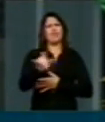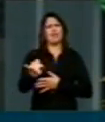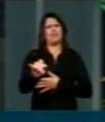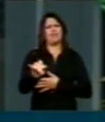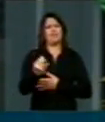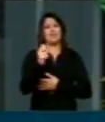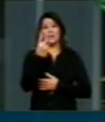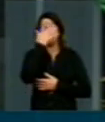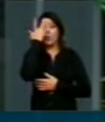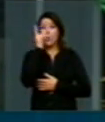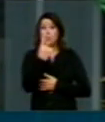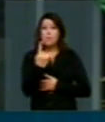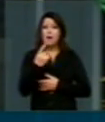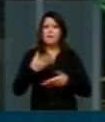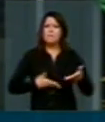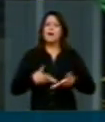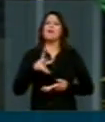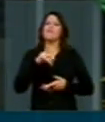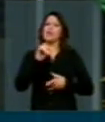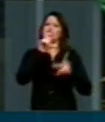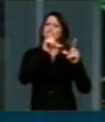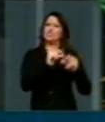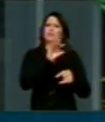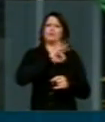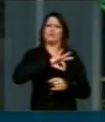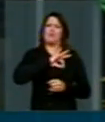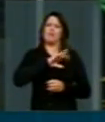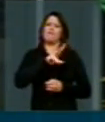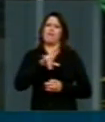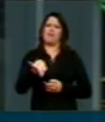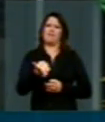Quem tem uma vai reduzir o salário.